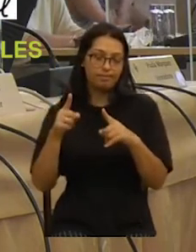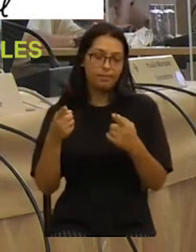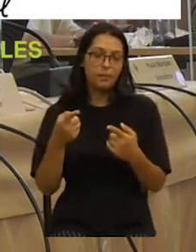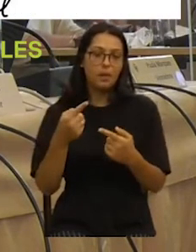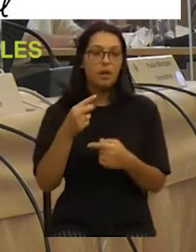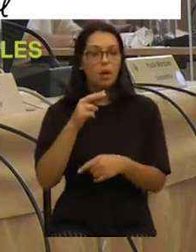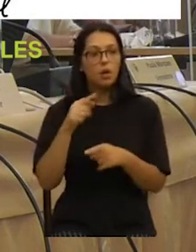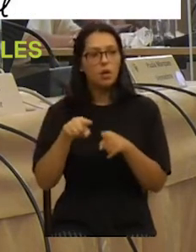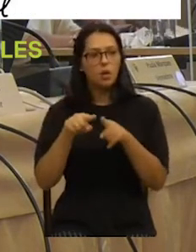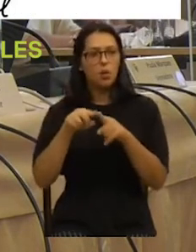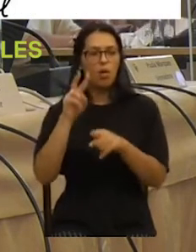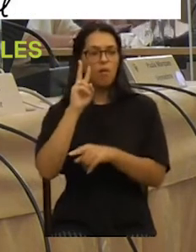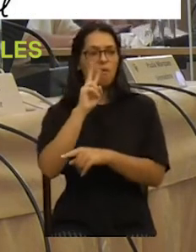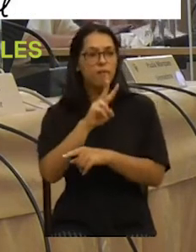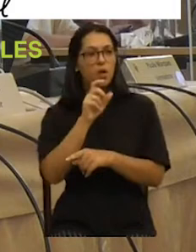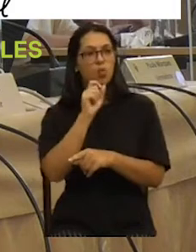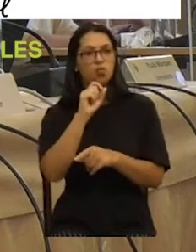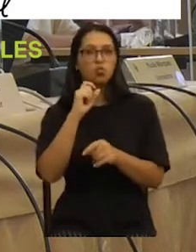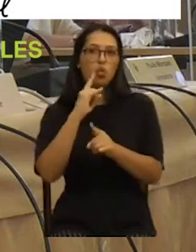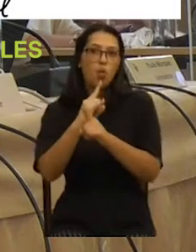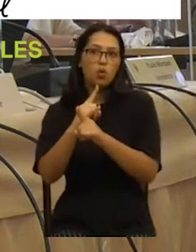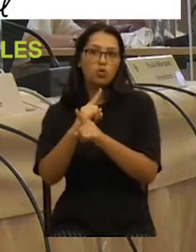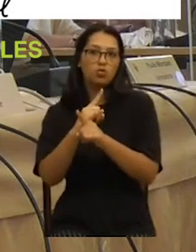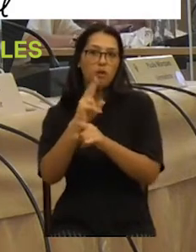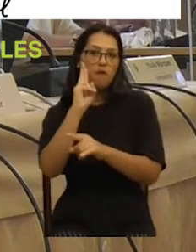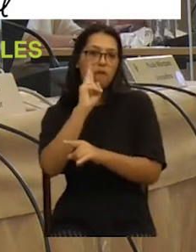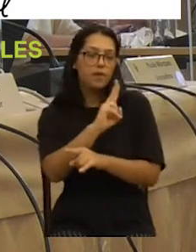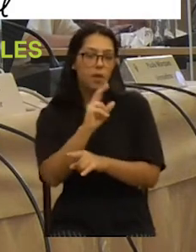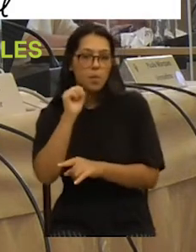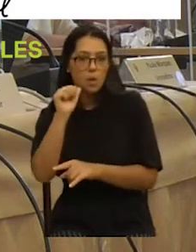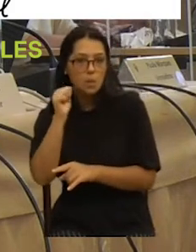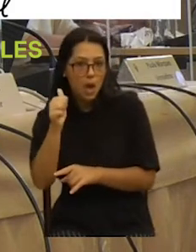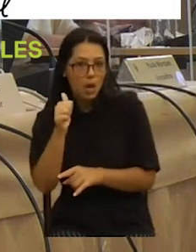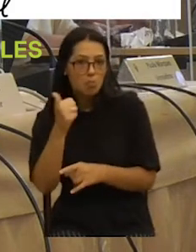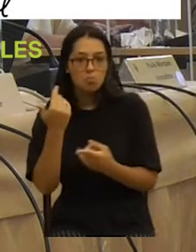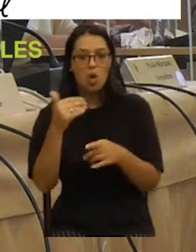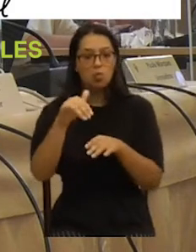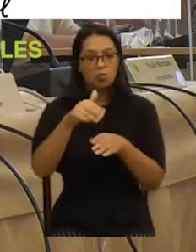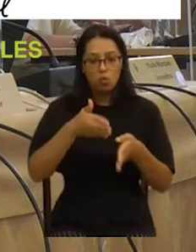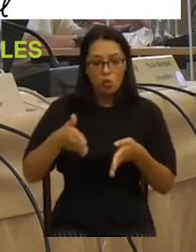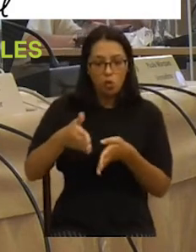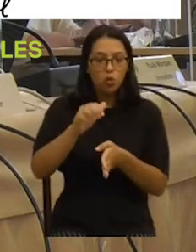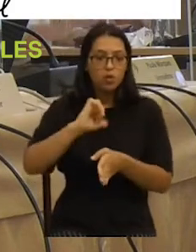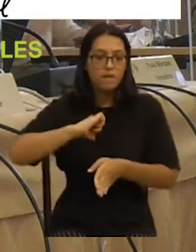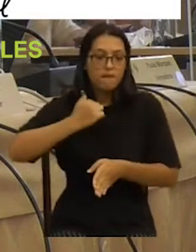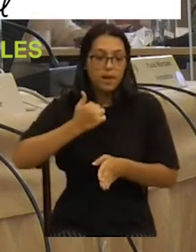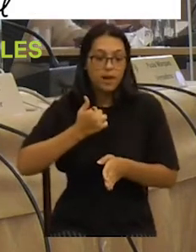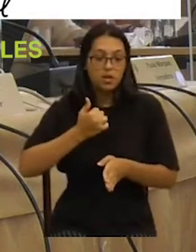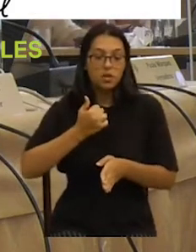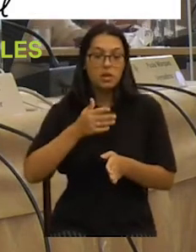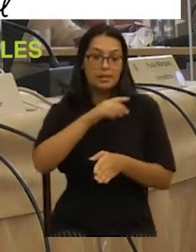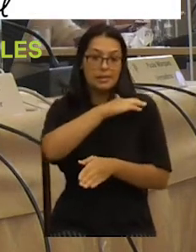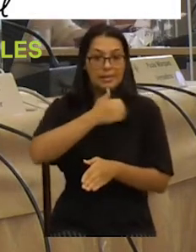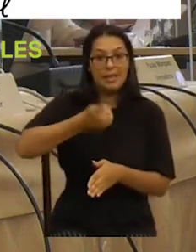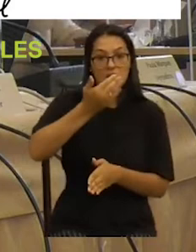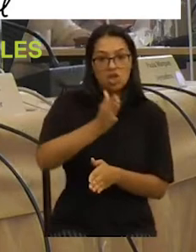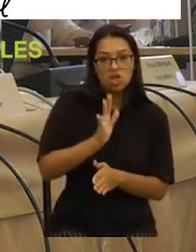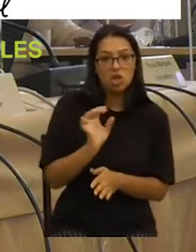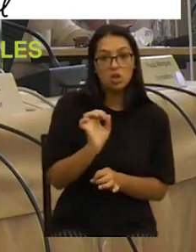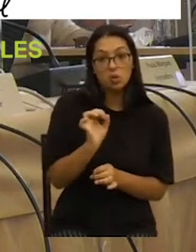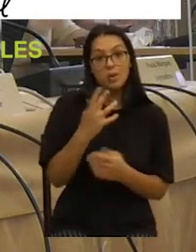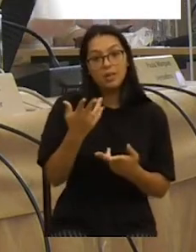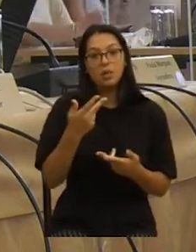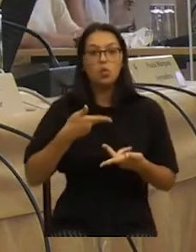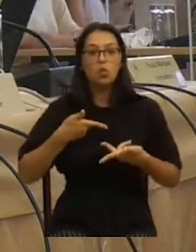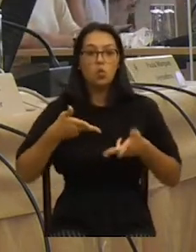aquilo que os outros ainda não viam, conseguir ver corredores verdes quando eles ainda não estavam na cidade. É nesse sentido que o